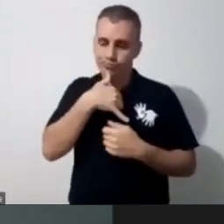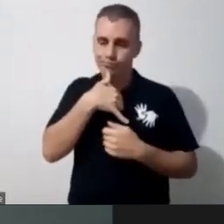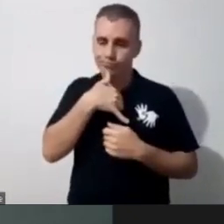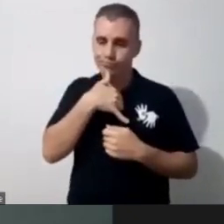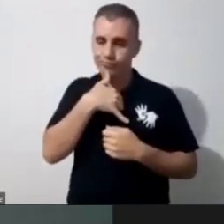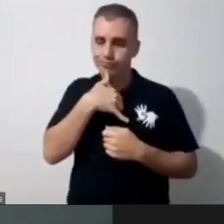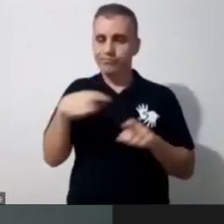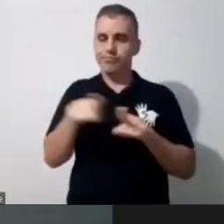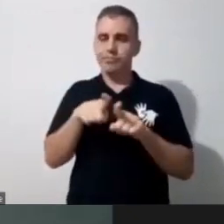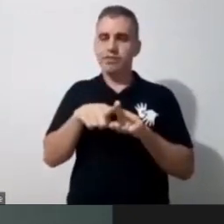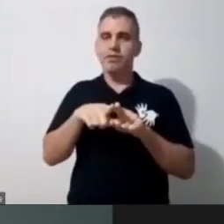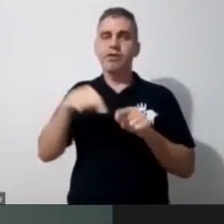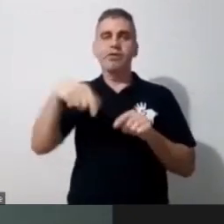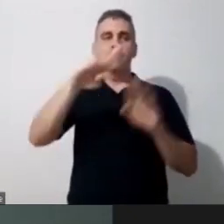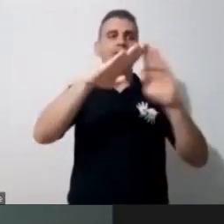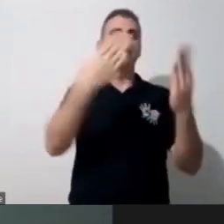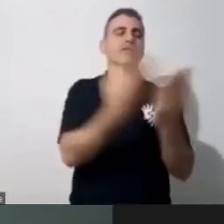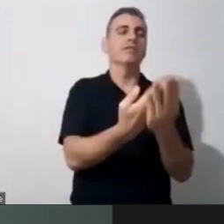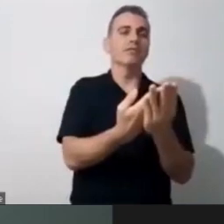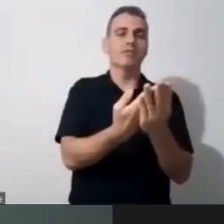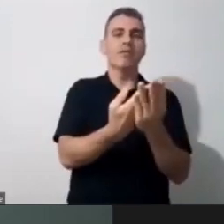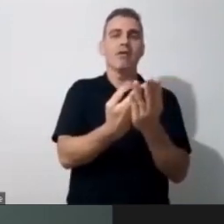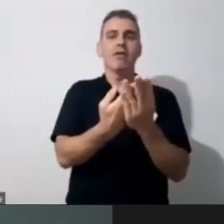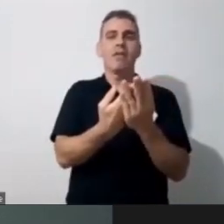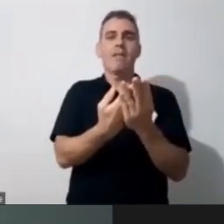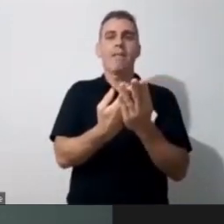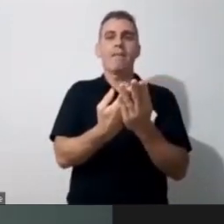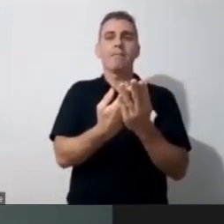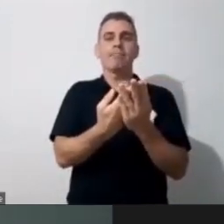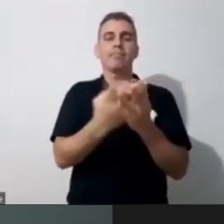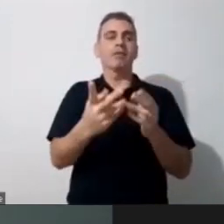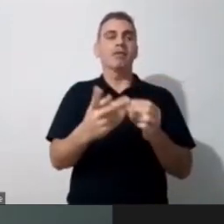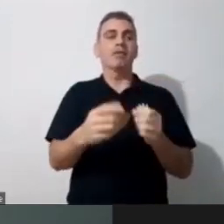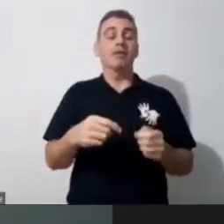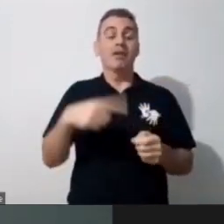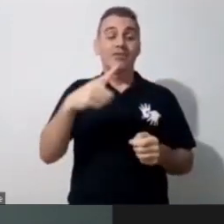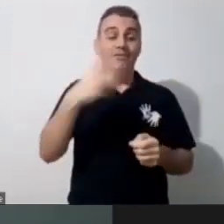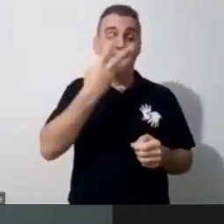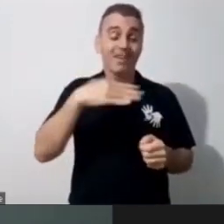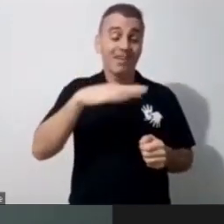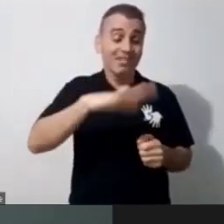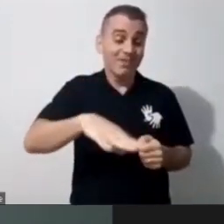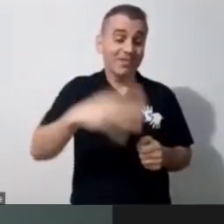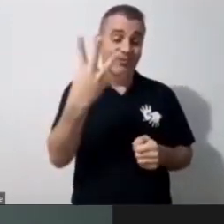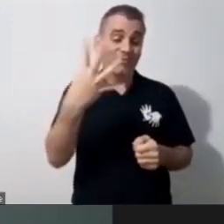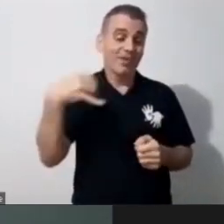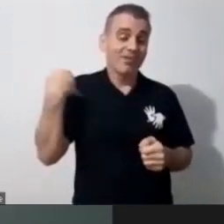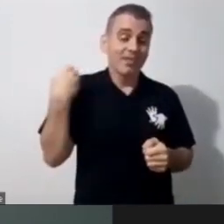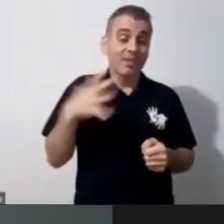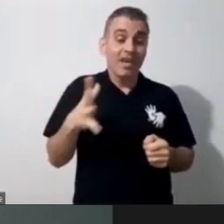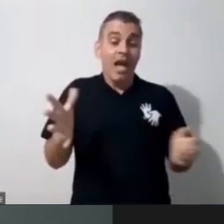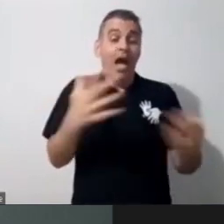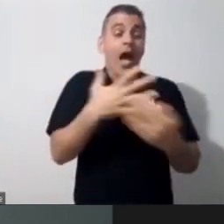uma criança de quatro anos e tu ter que negar um abraço, e isso é muito, muito distante, né, para quem é